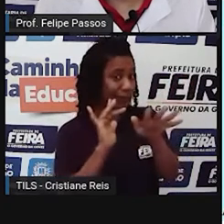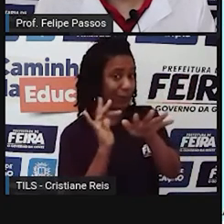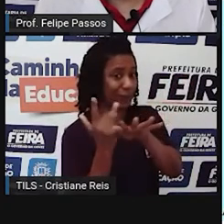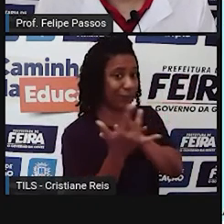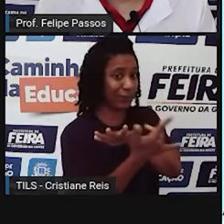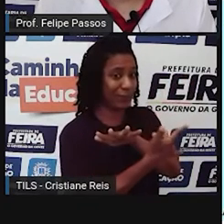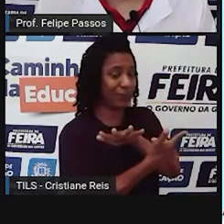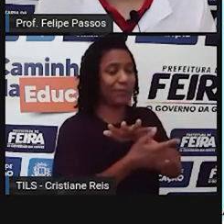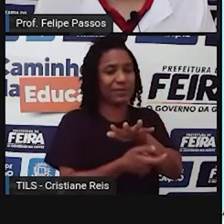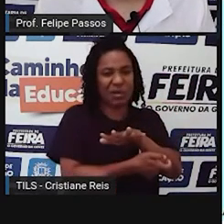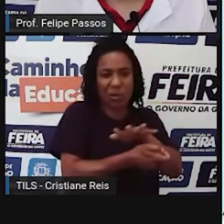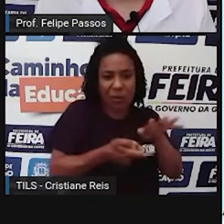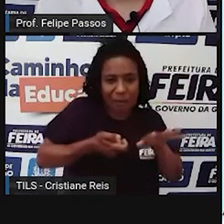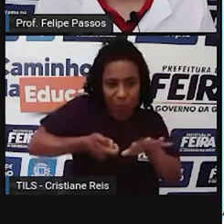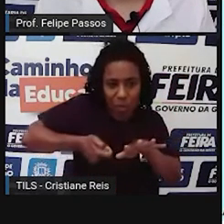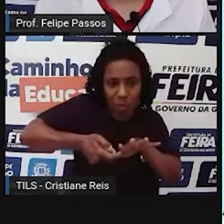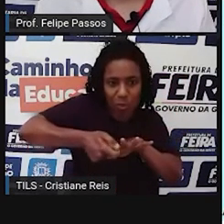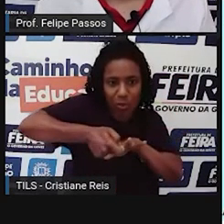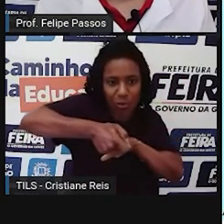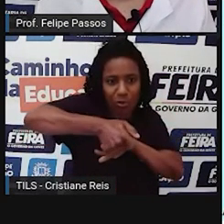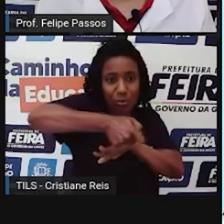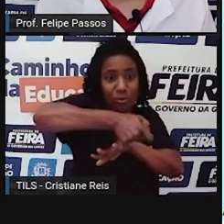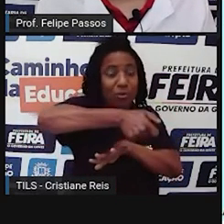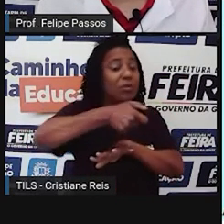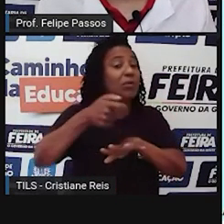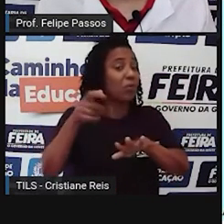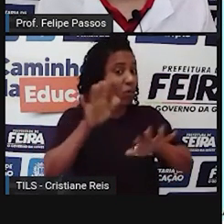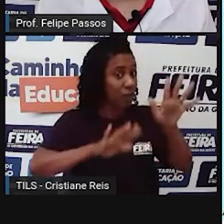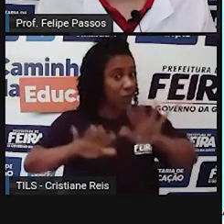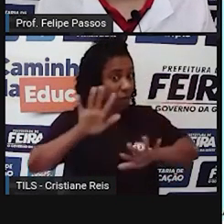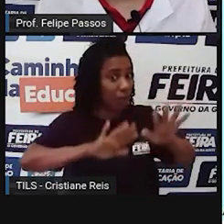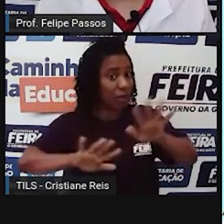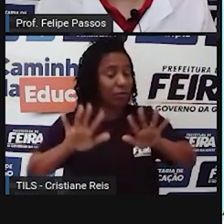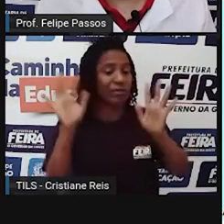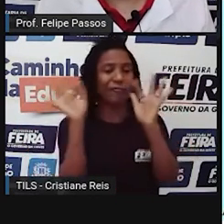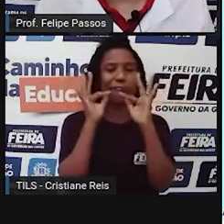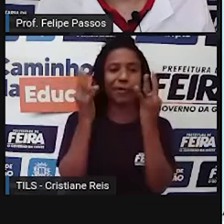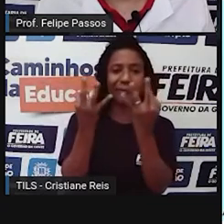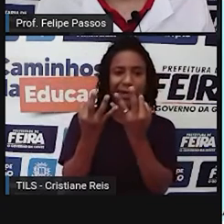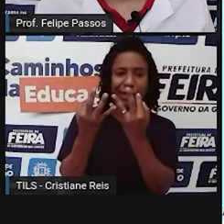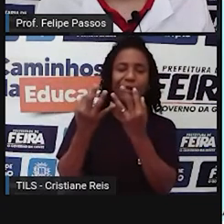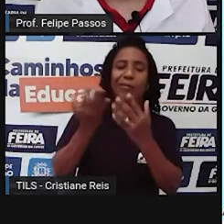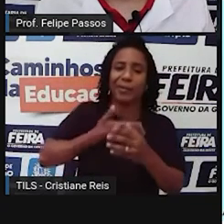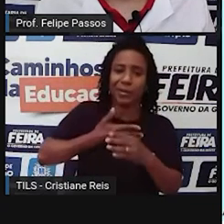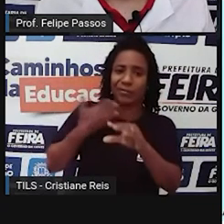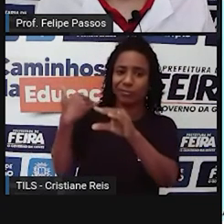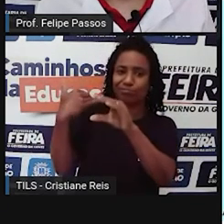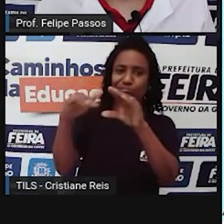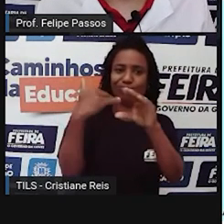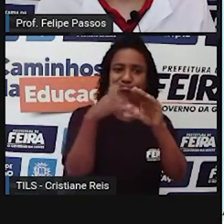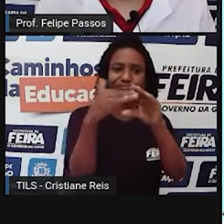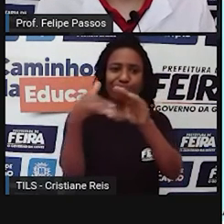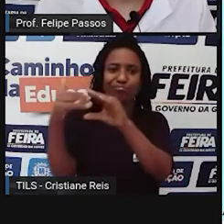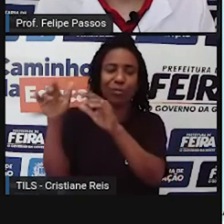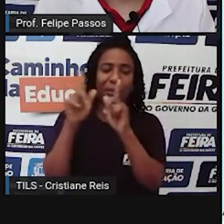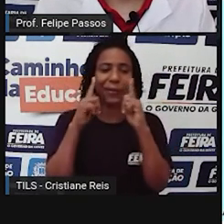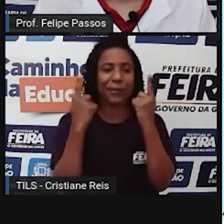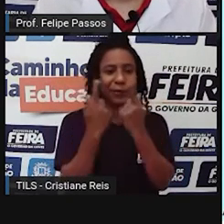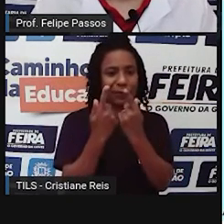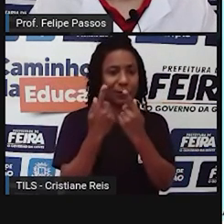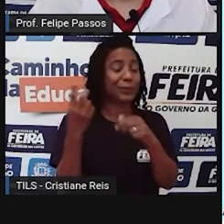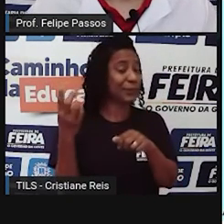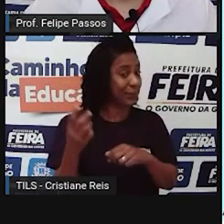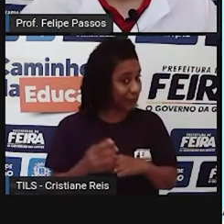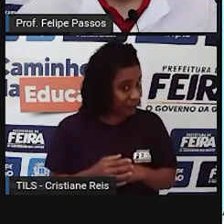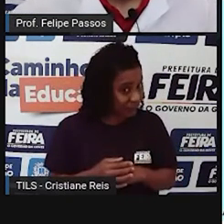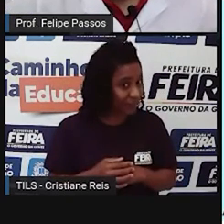da família, nos aplicativos de mensagem, tem que ter cuidado para ver se isso é verdade. Infelizmente, a gente vive aí